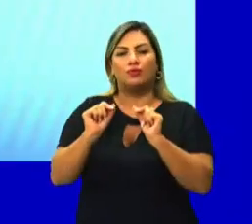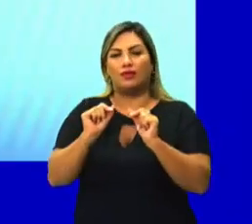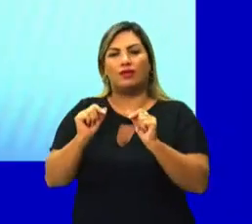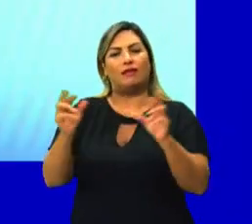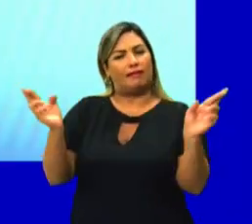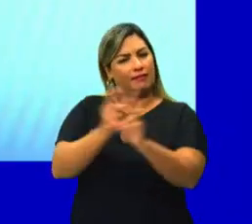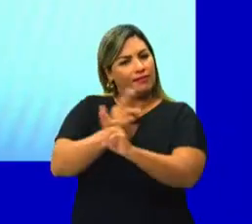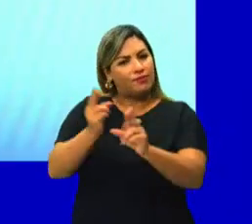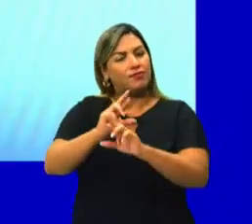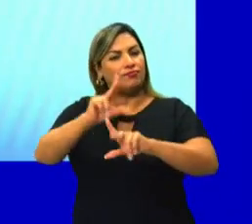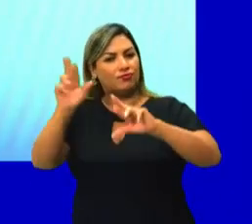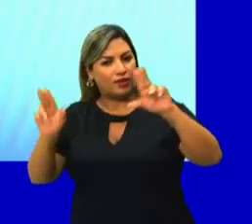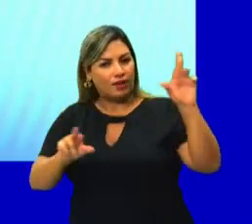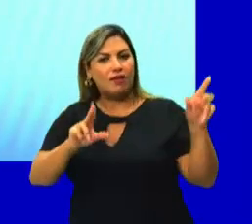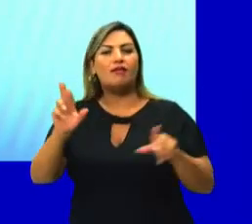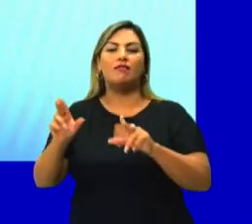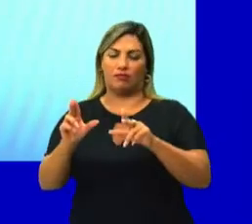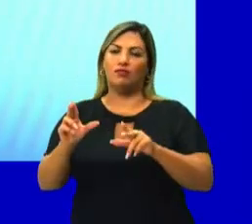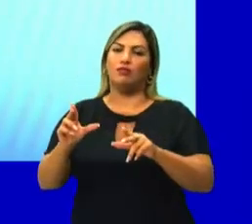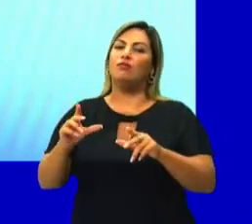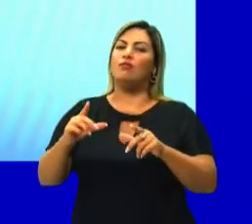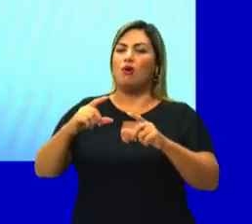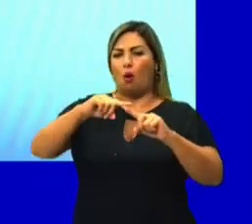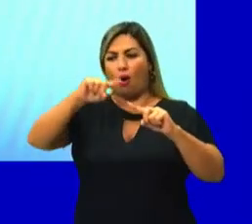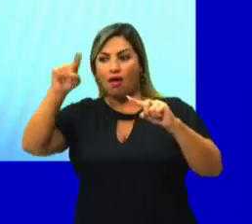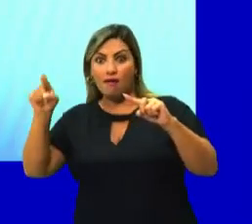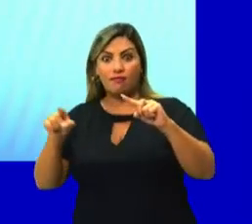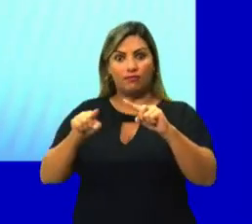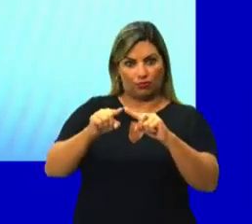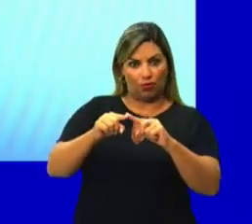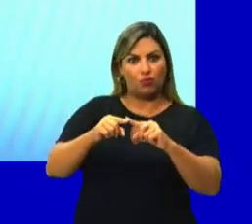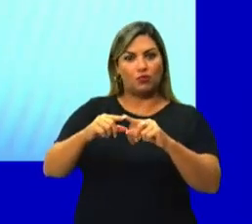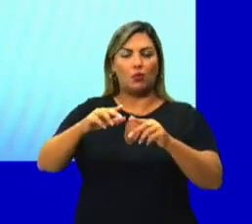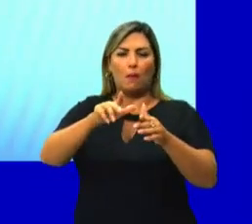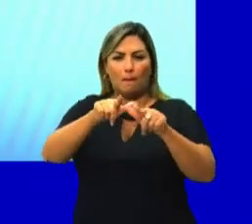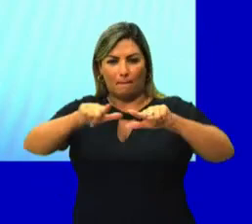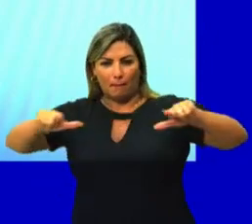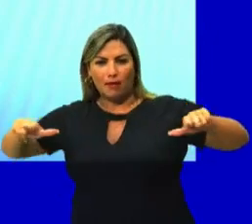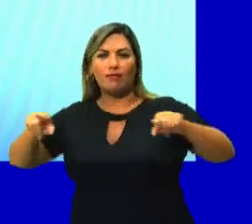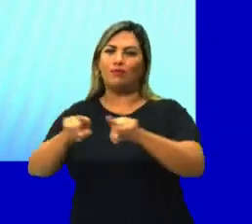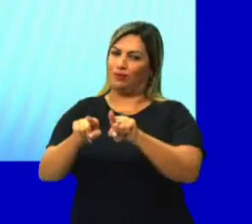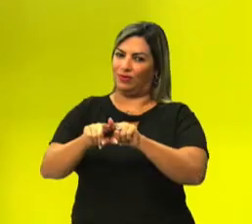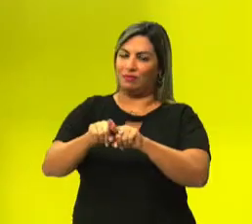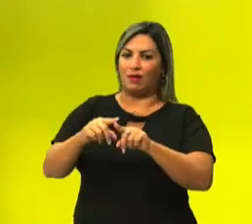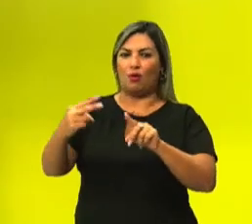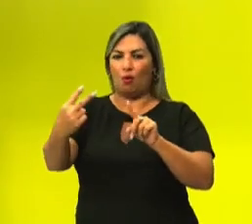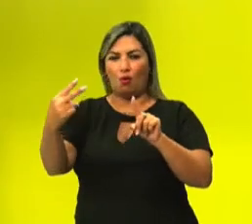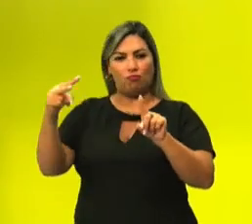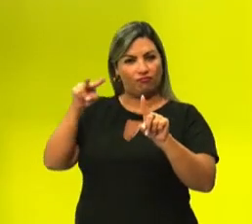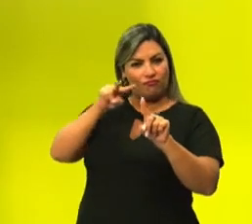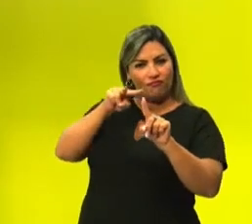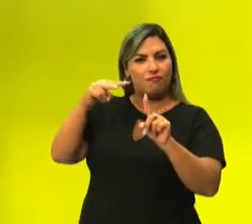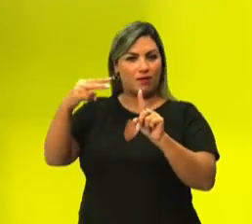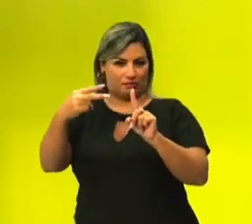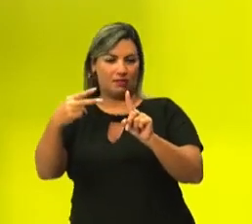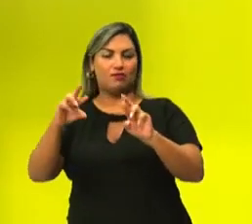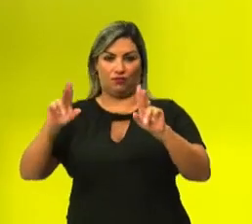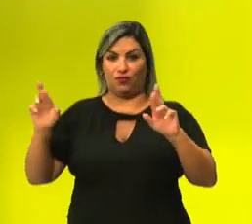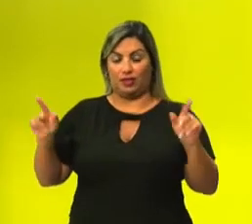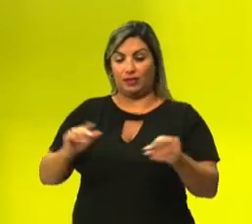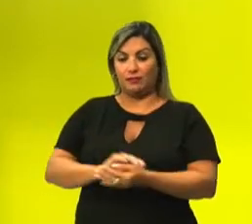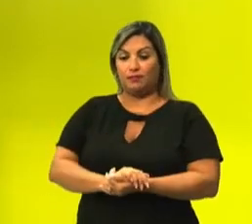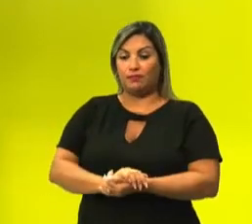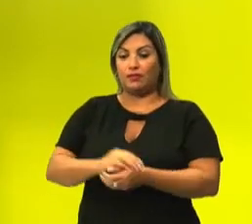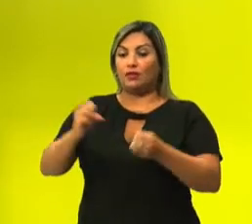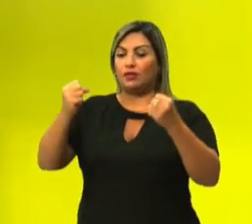relacionar diferentes poliedros ou corpos redondos com suas planificações ou vistas. Bem, como a gente está falando de